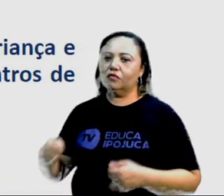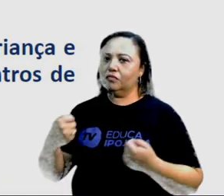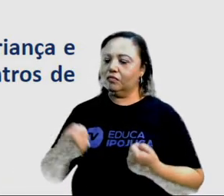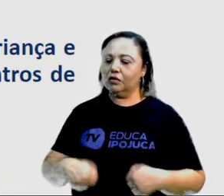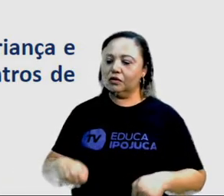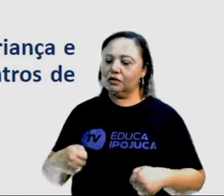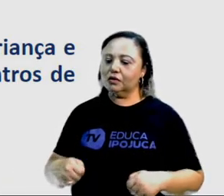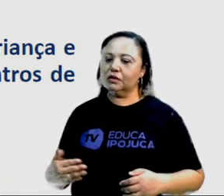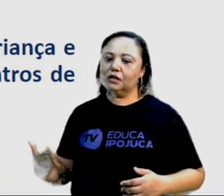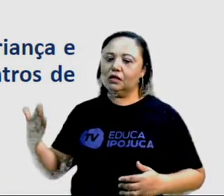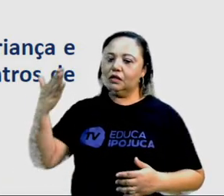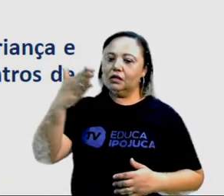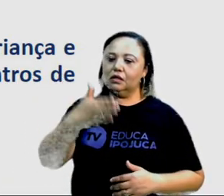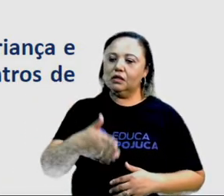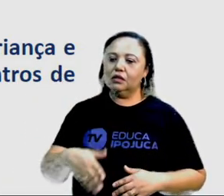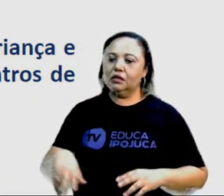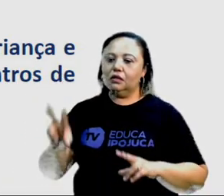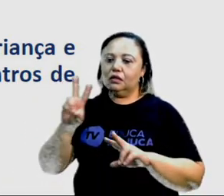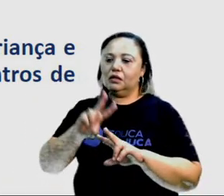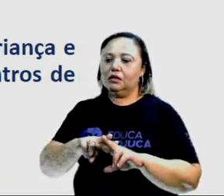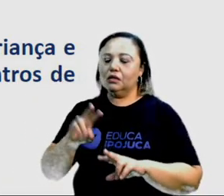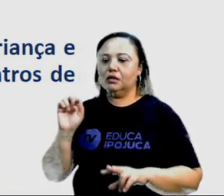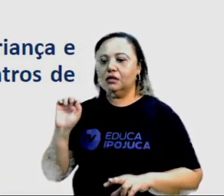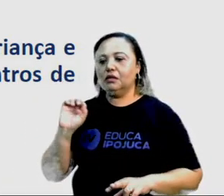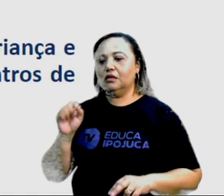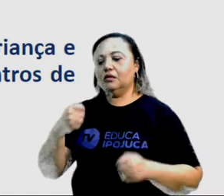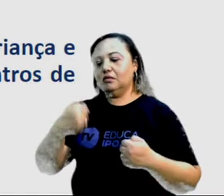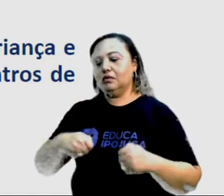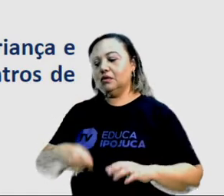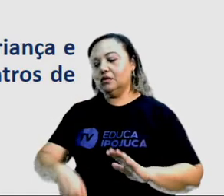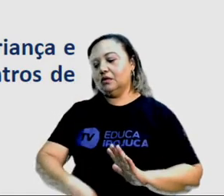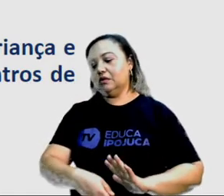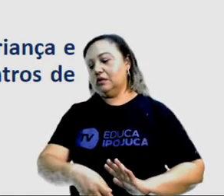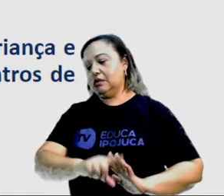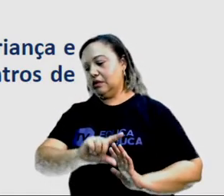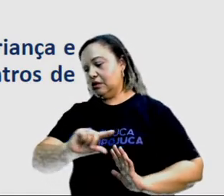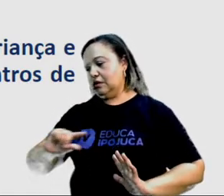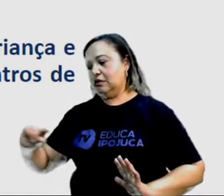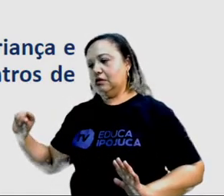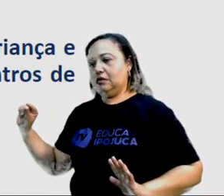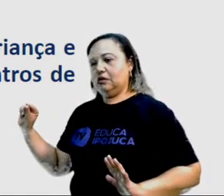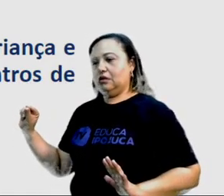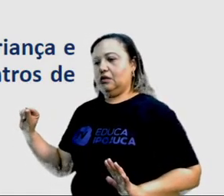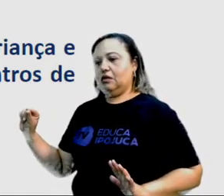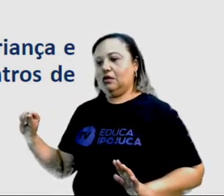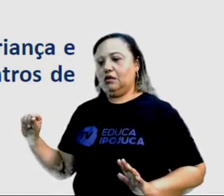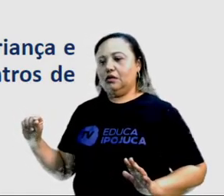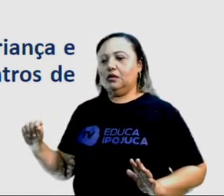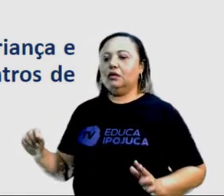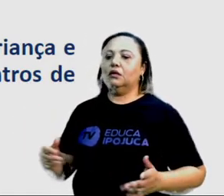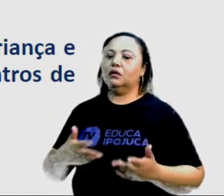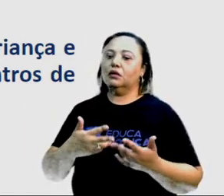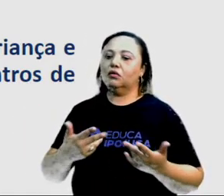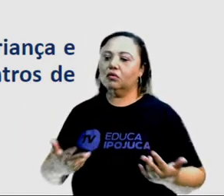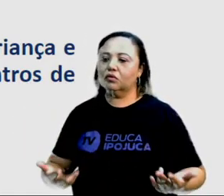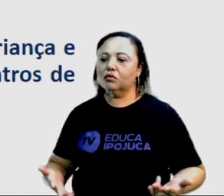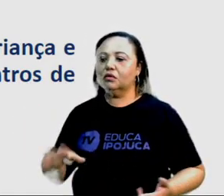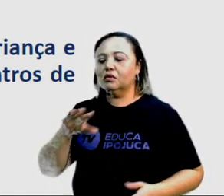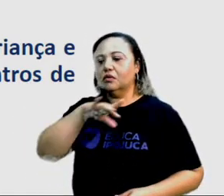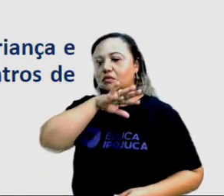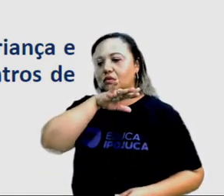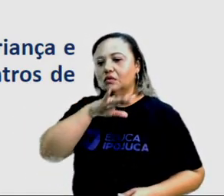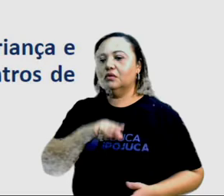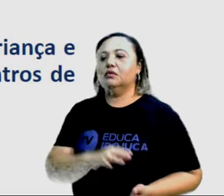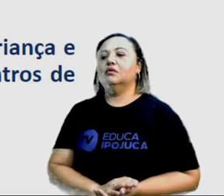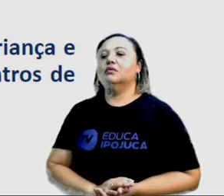a cadeia. Precisam sair do caminho que os leva até lá. A decisão agora é nossa. Se queremos construir